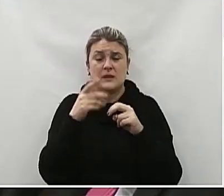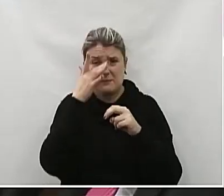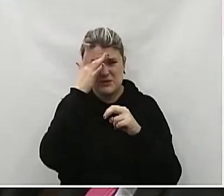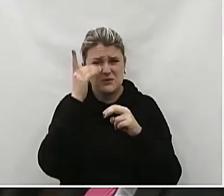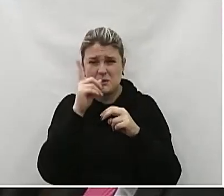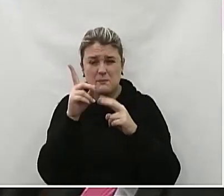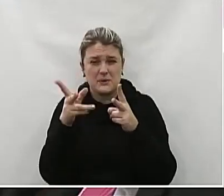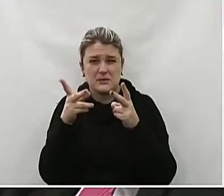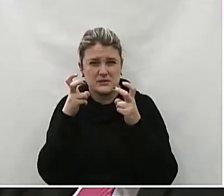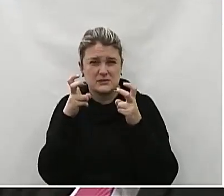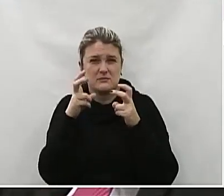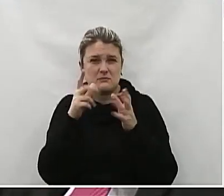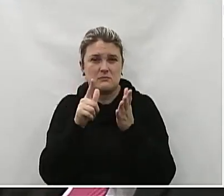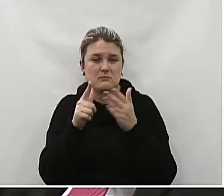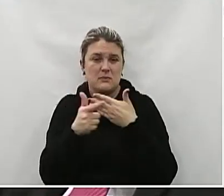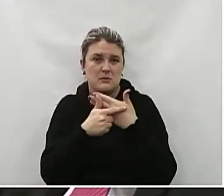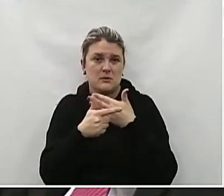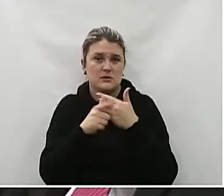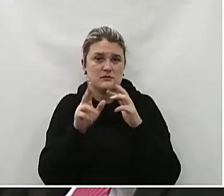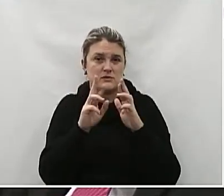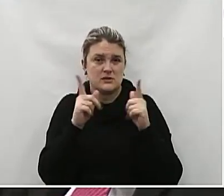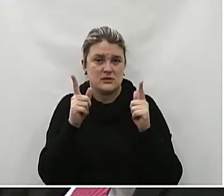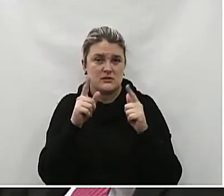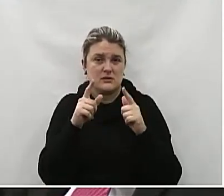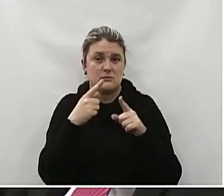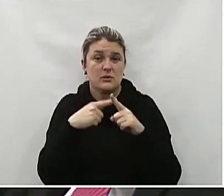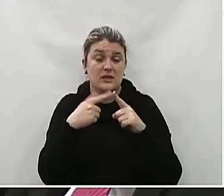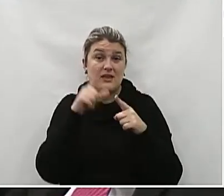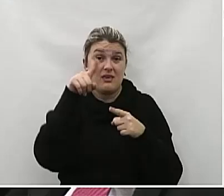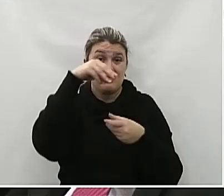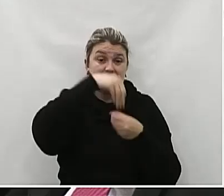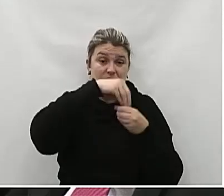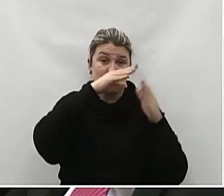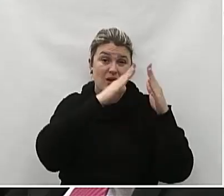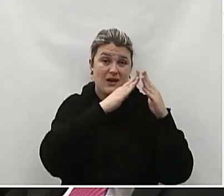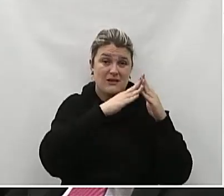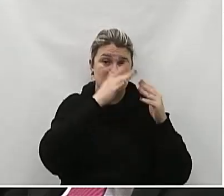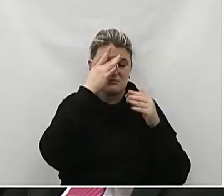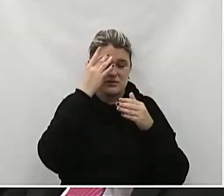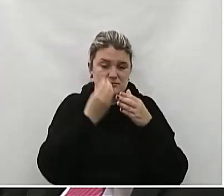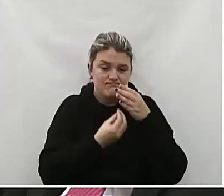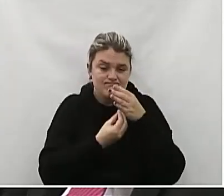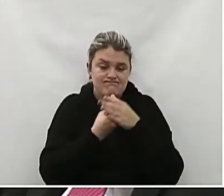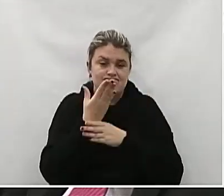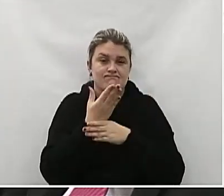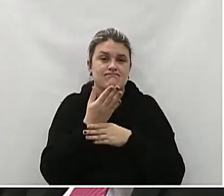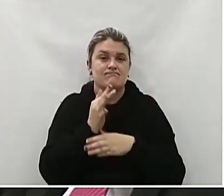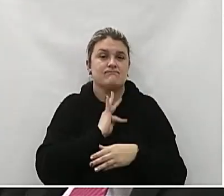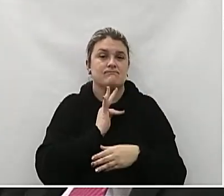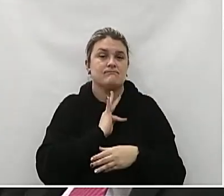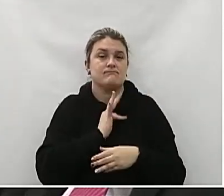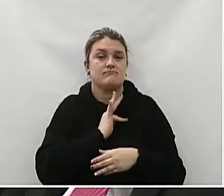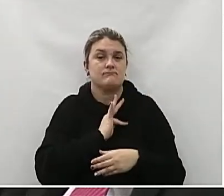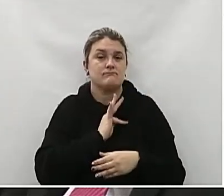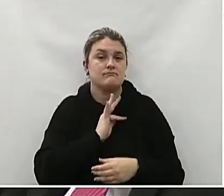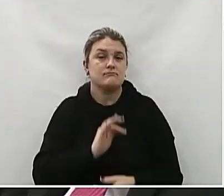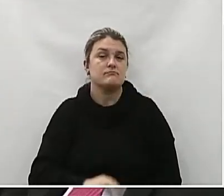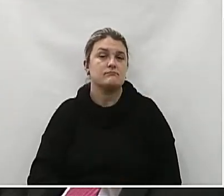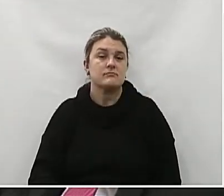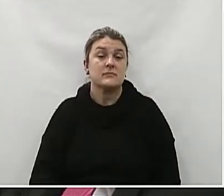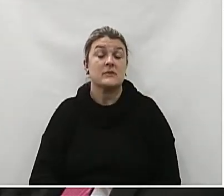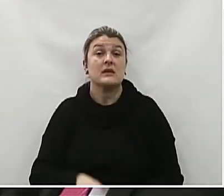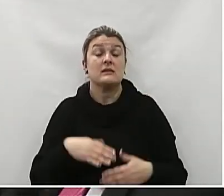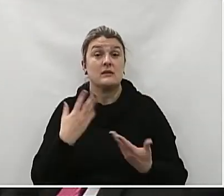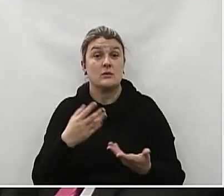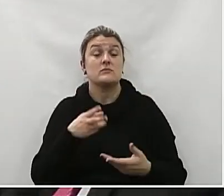Para a sociedade Ele é fundamental Porque o principal objetivo Do profissional Da advocacia É sempre buscar